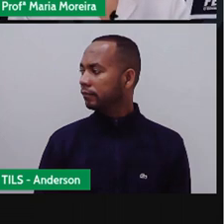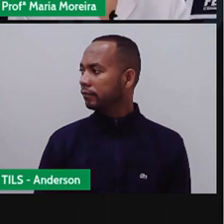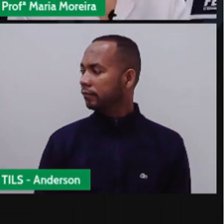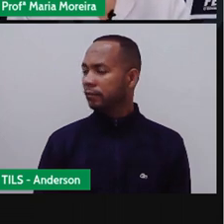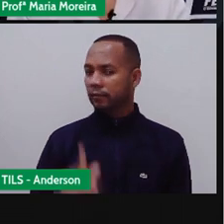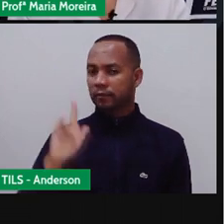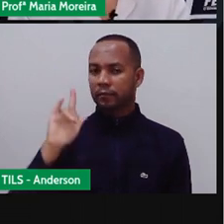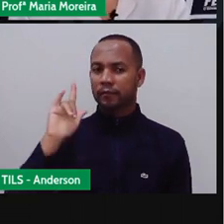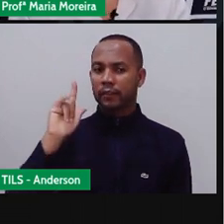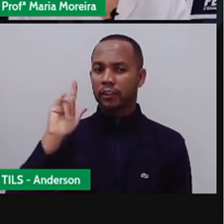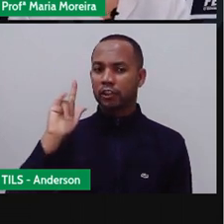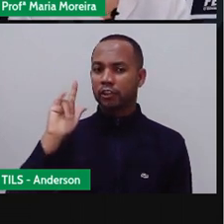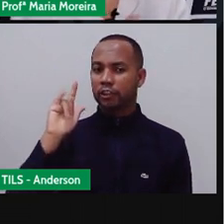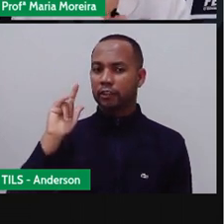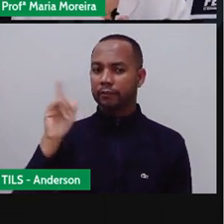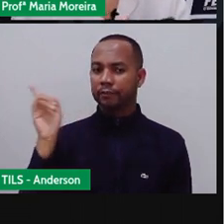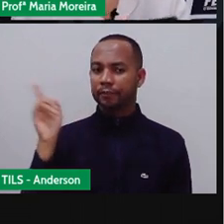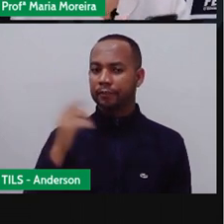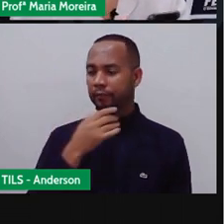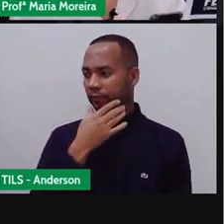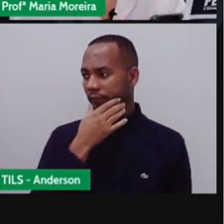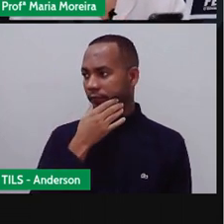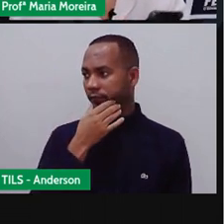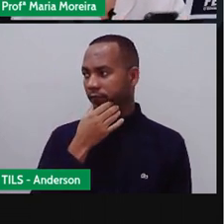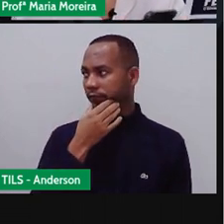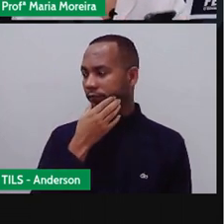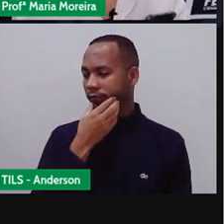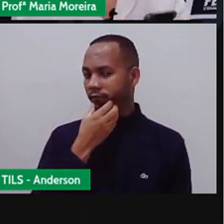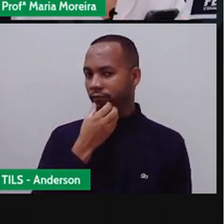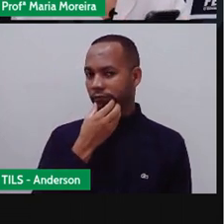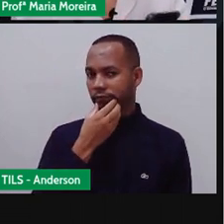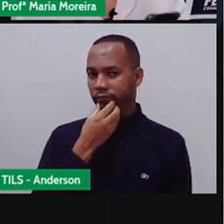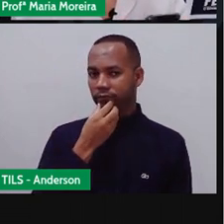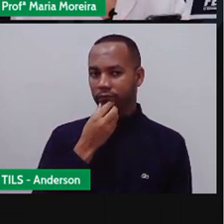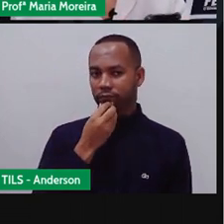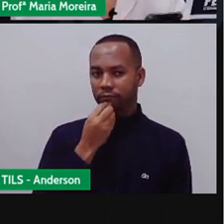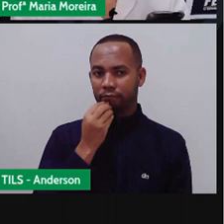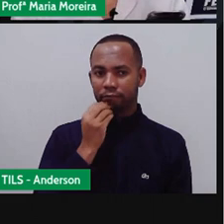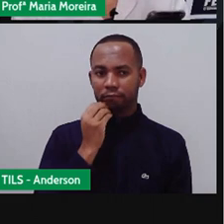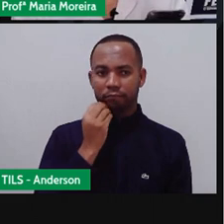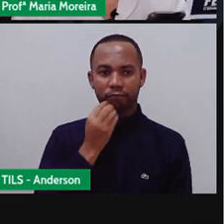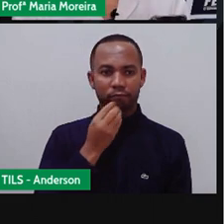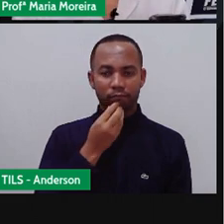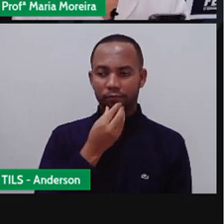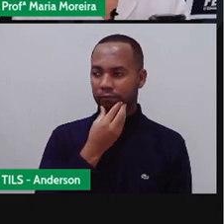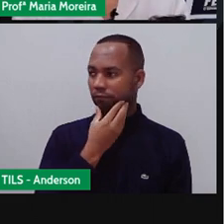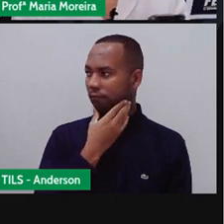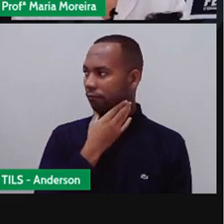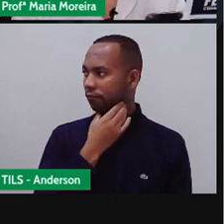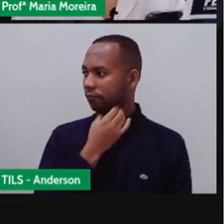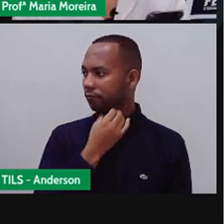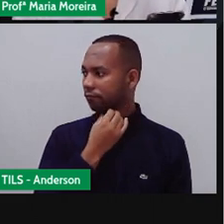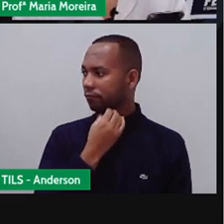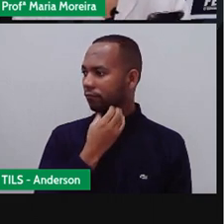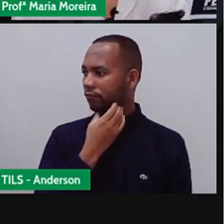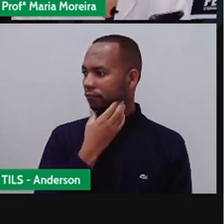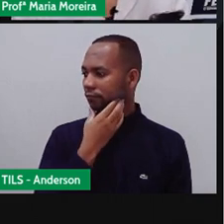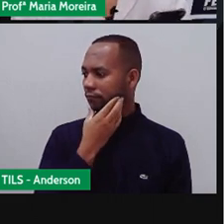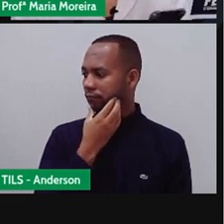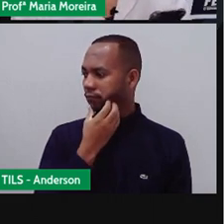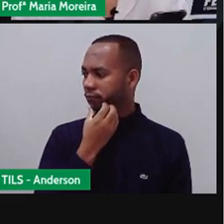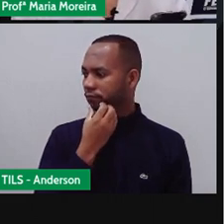certo? Fica aí, Anderson. E aí, vou aqui no meu History, do meu Instagram, e vou simplesmente tirar uma foto minha.